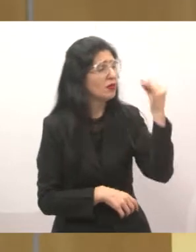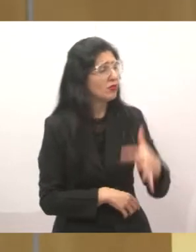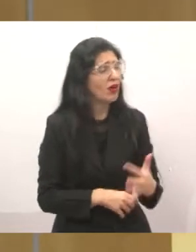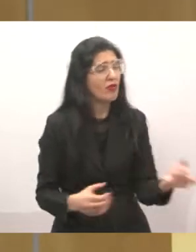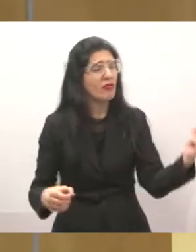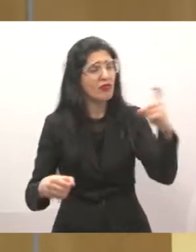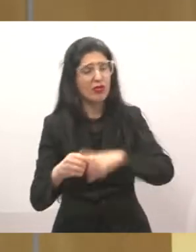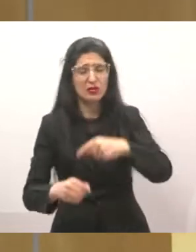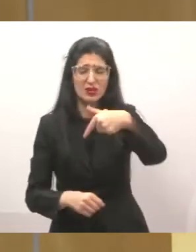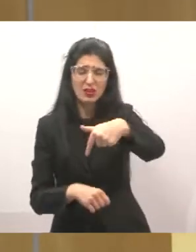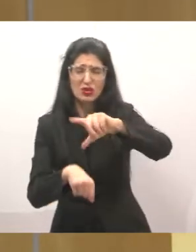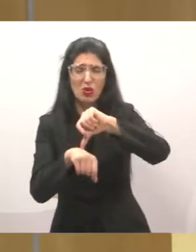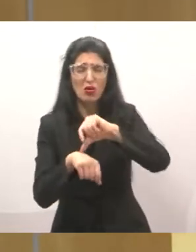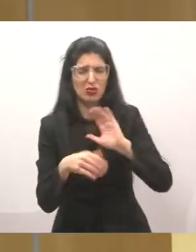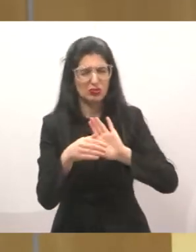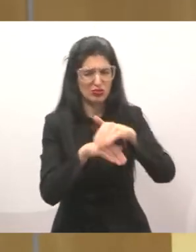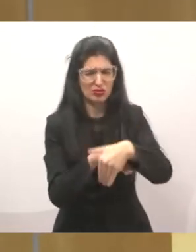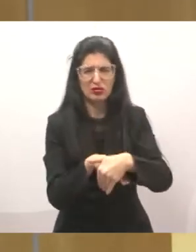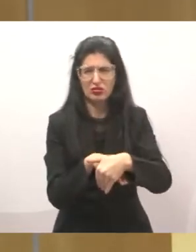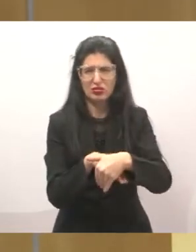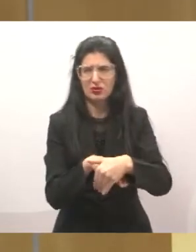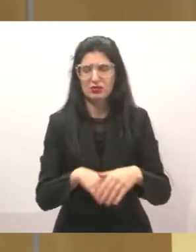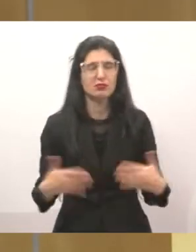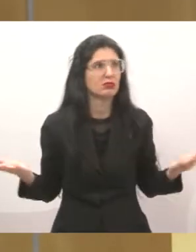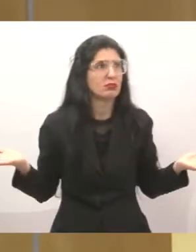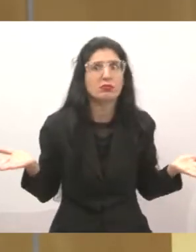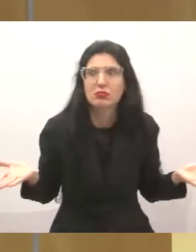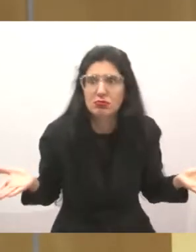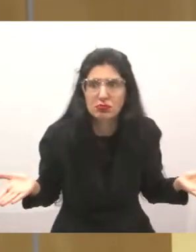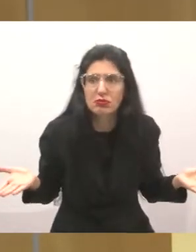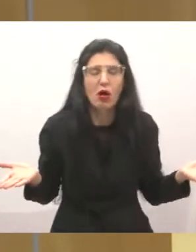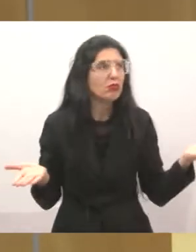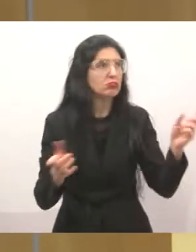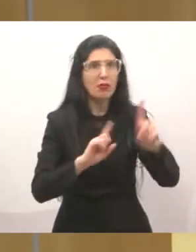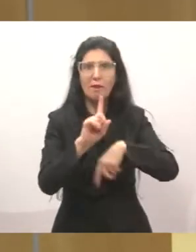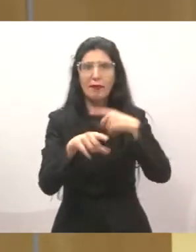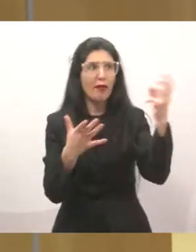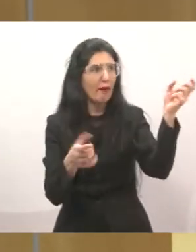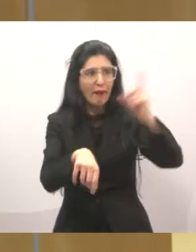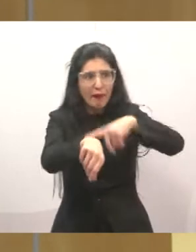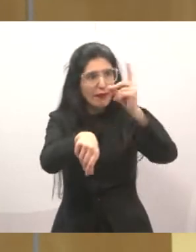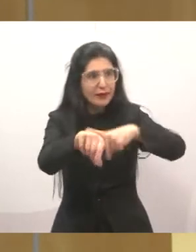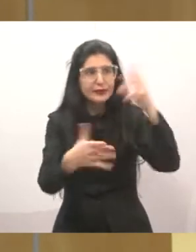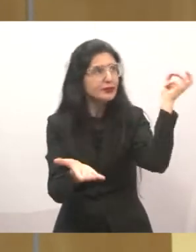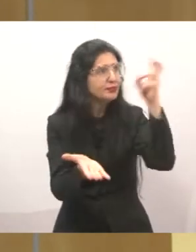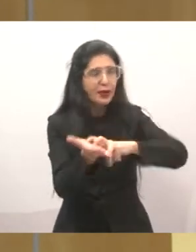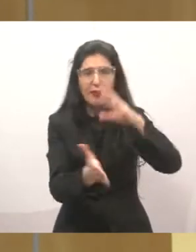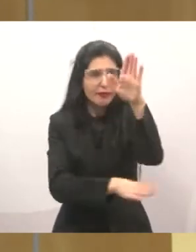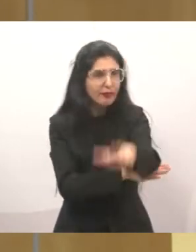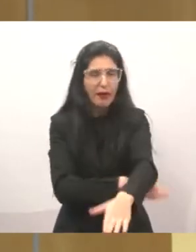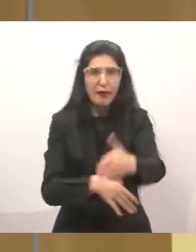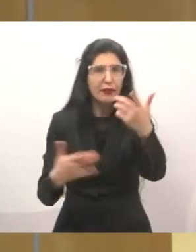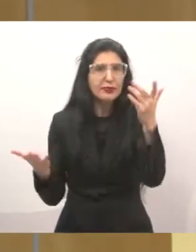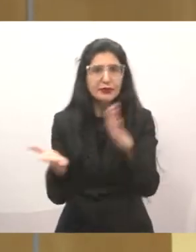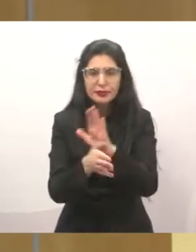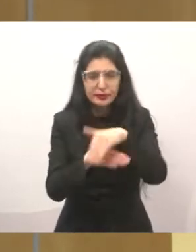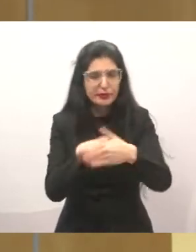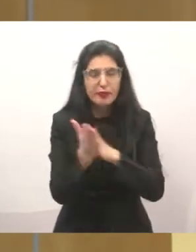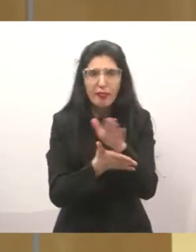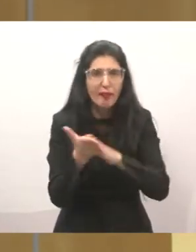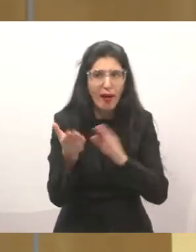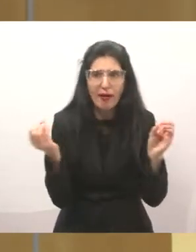Isso significa que no meio do dia não tem ônibus ali no Remédio. E um bairro populoso está aumentando. As pessoas